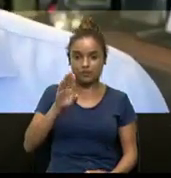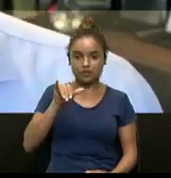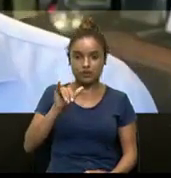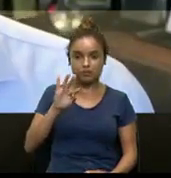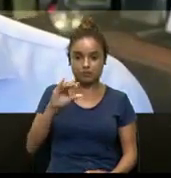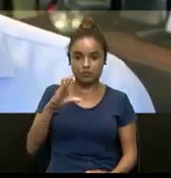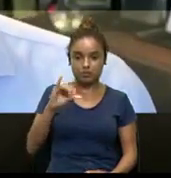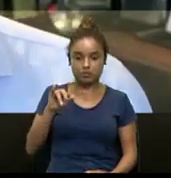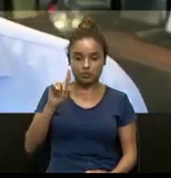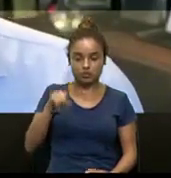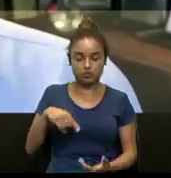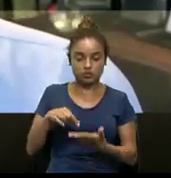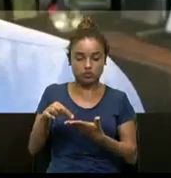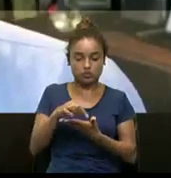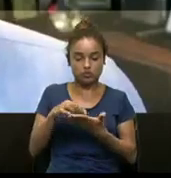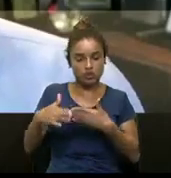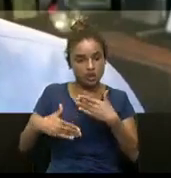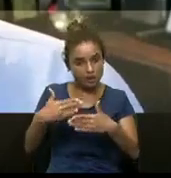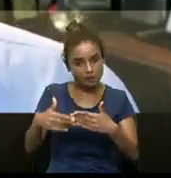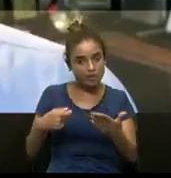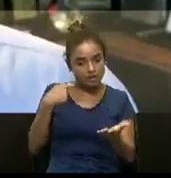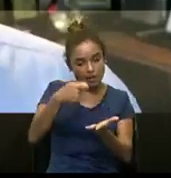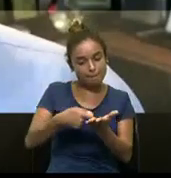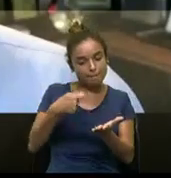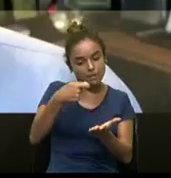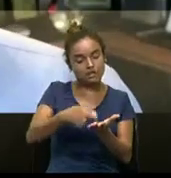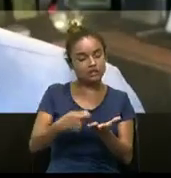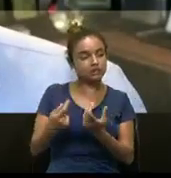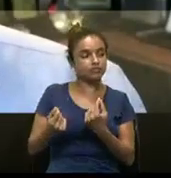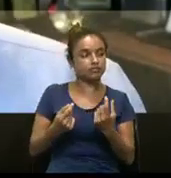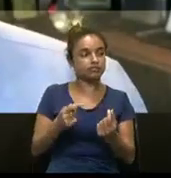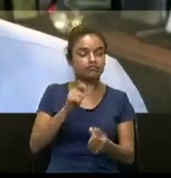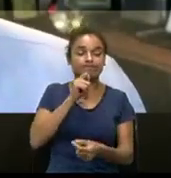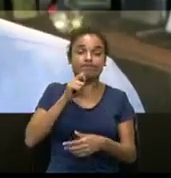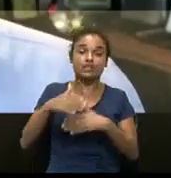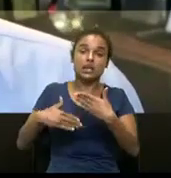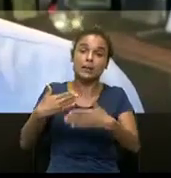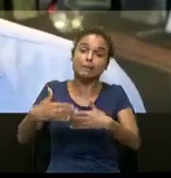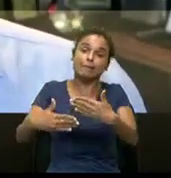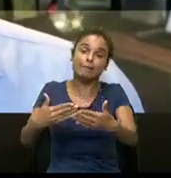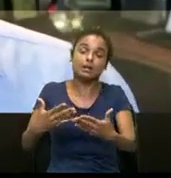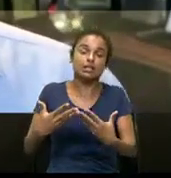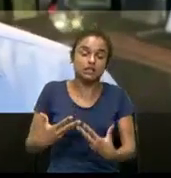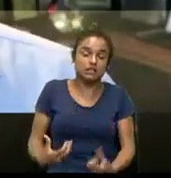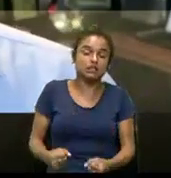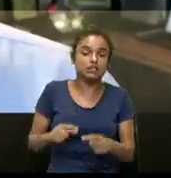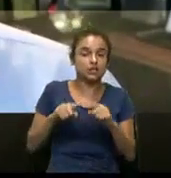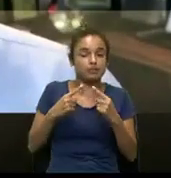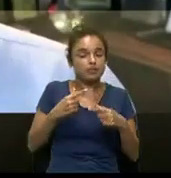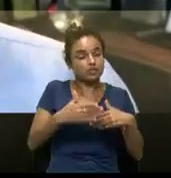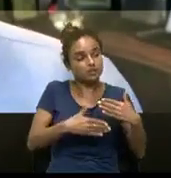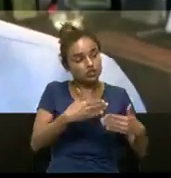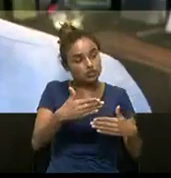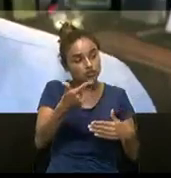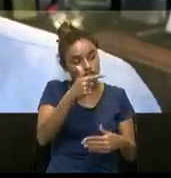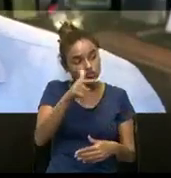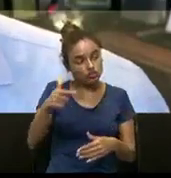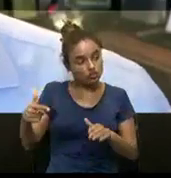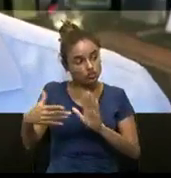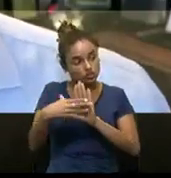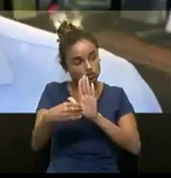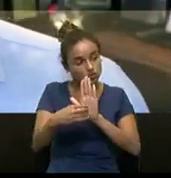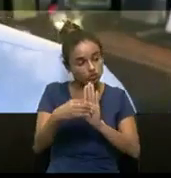pagamento. Ainda está em processo de desenvolvimento. E tem que se levar em consideração também que, além do Bitcoin, estão sendo desenvolvidas outras